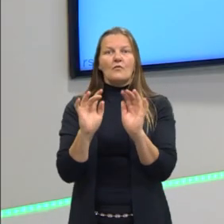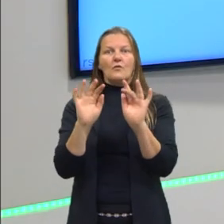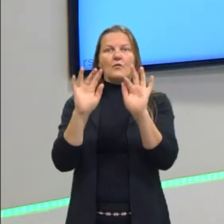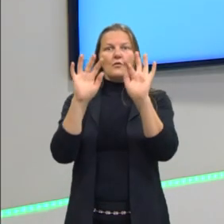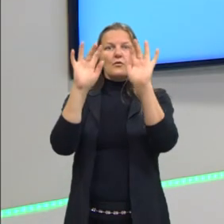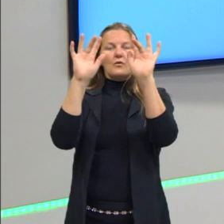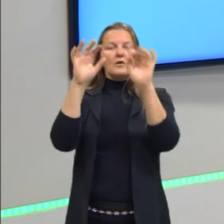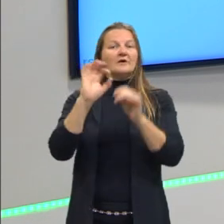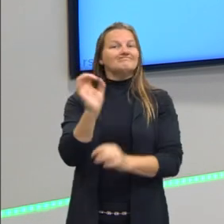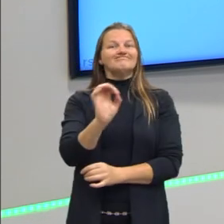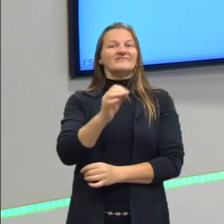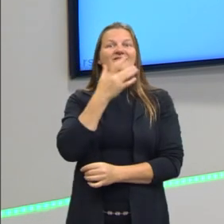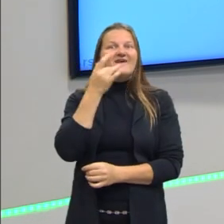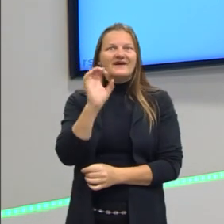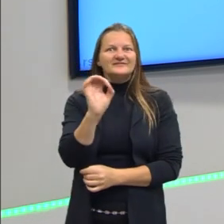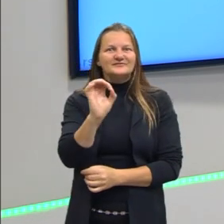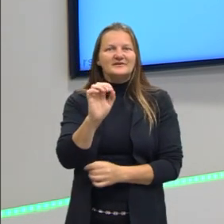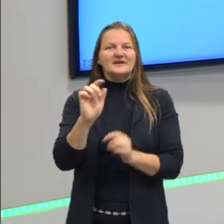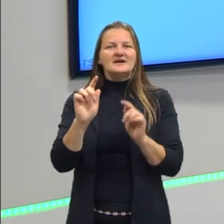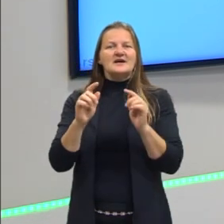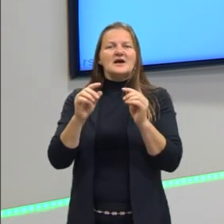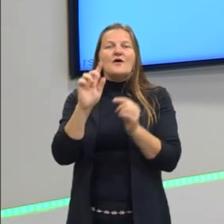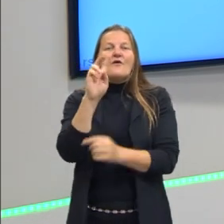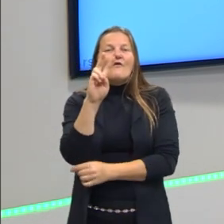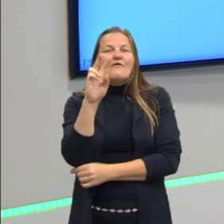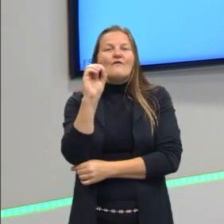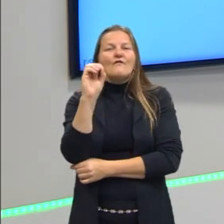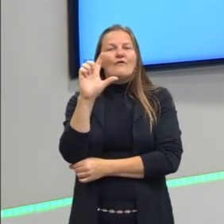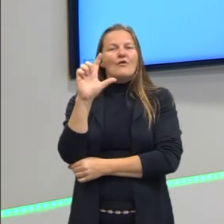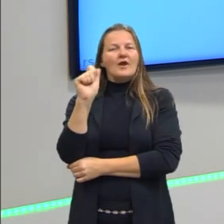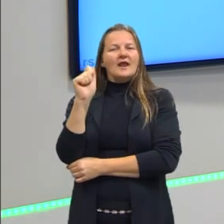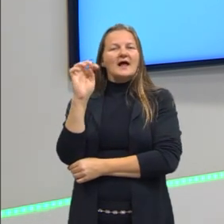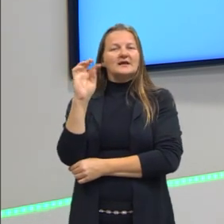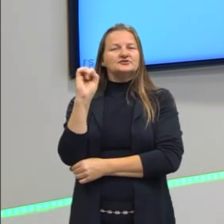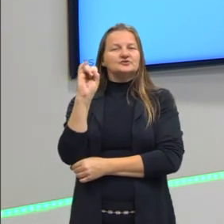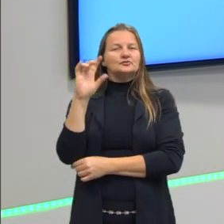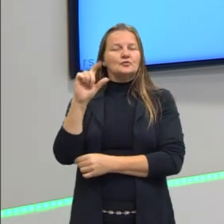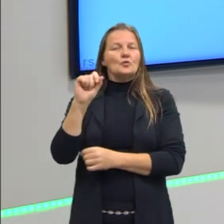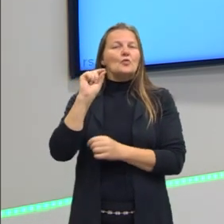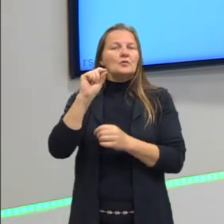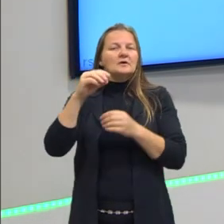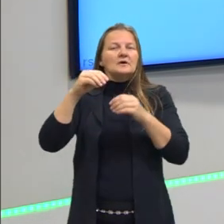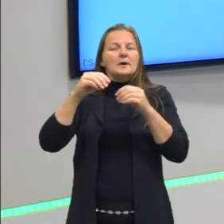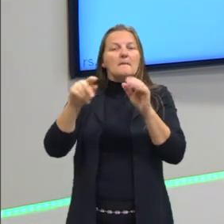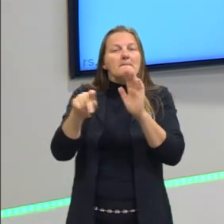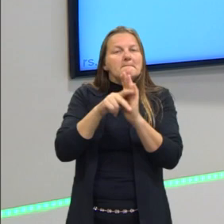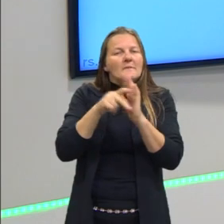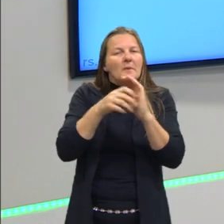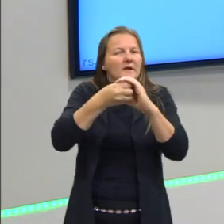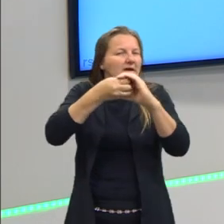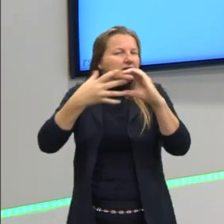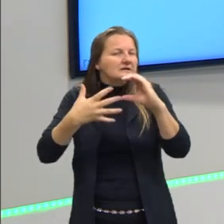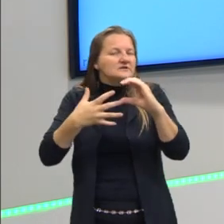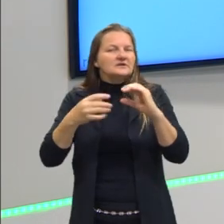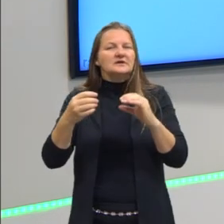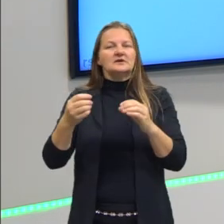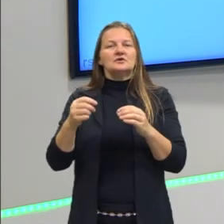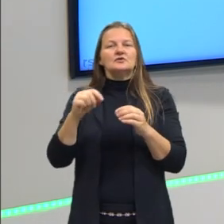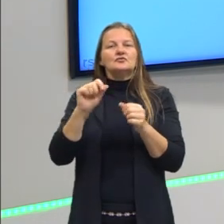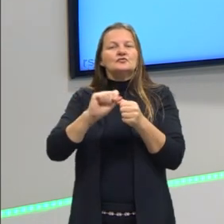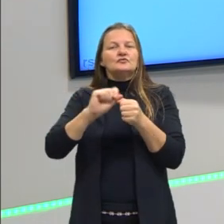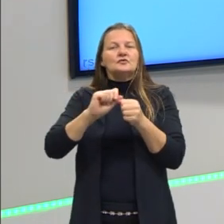ele não evapora com facilidade. Volatilidade é aquela variável, é aquela propriedade em que os